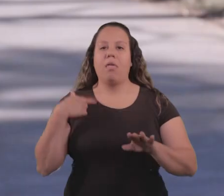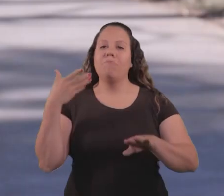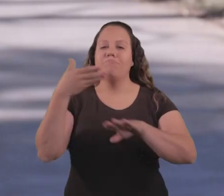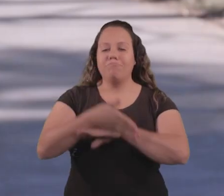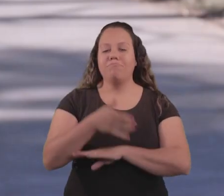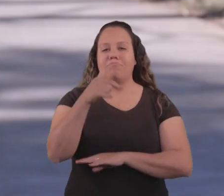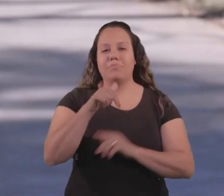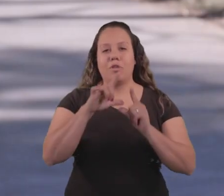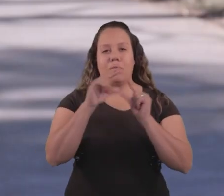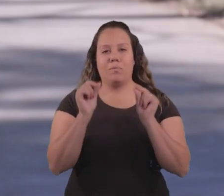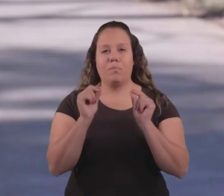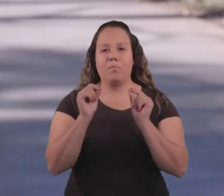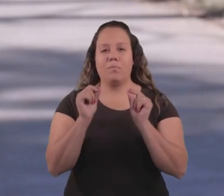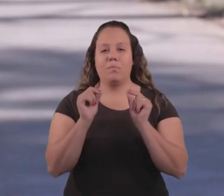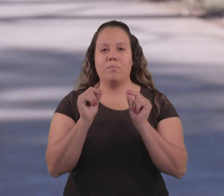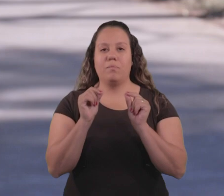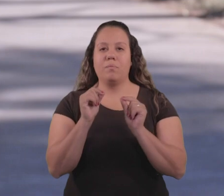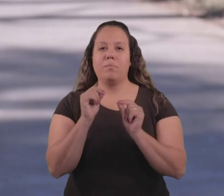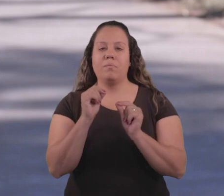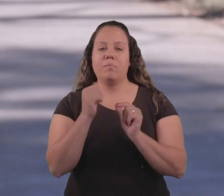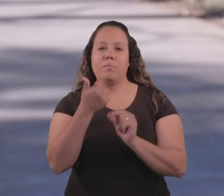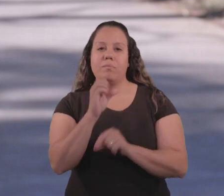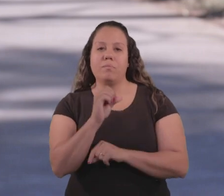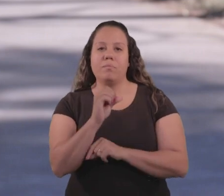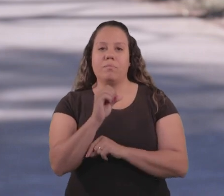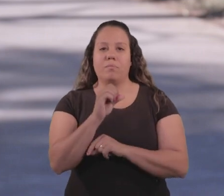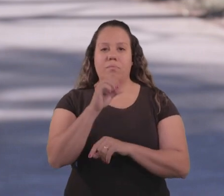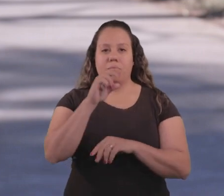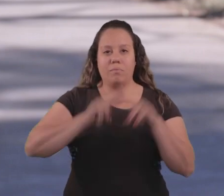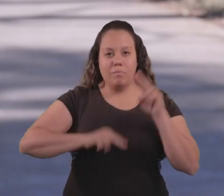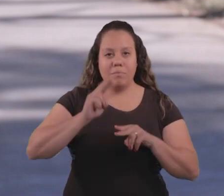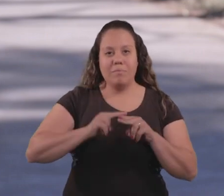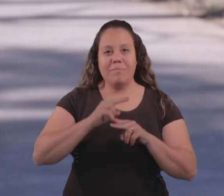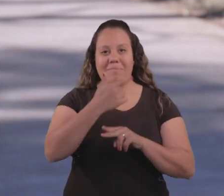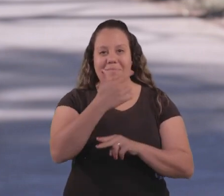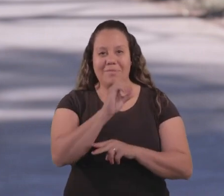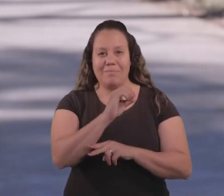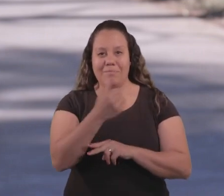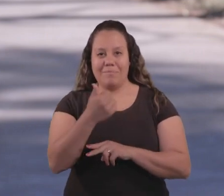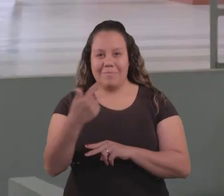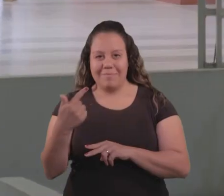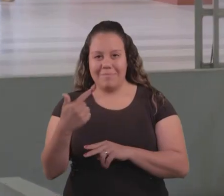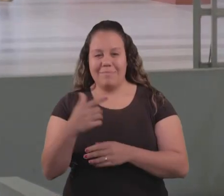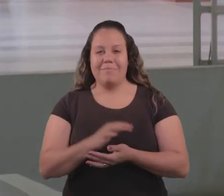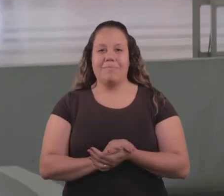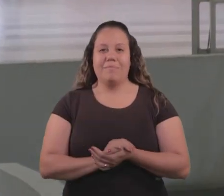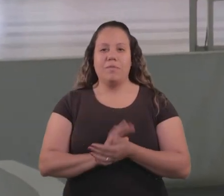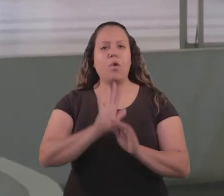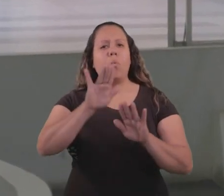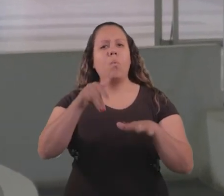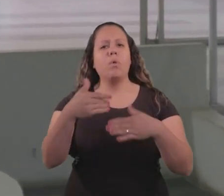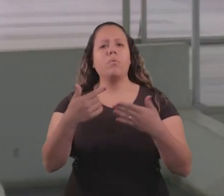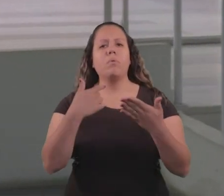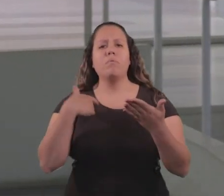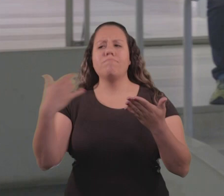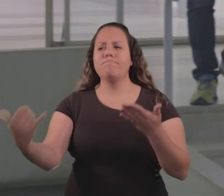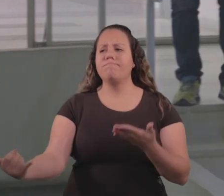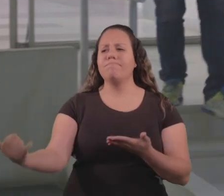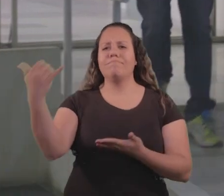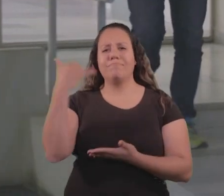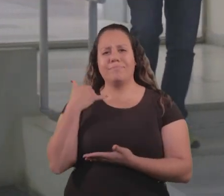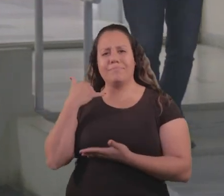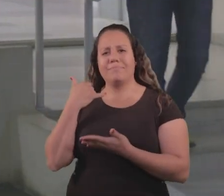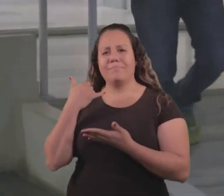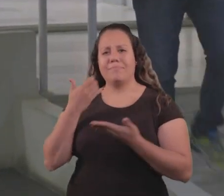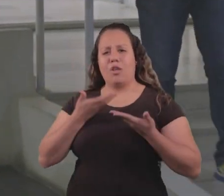Eu ingressei aqui na UFJF em 19 de junho de 2012. Quando eu recebi o